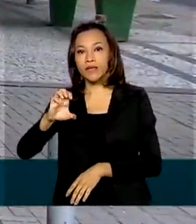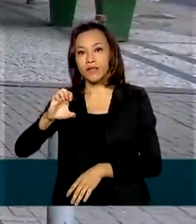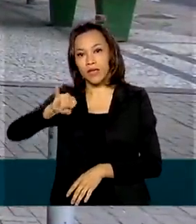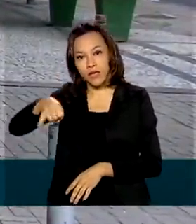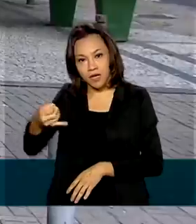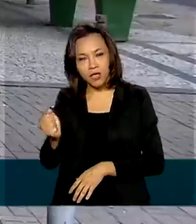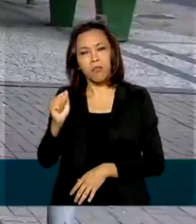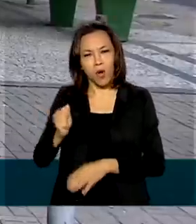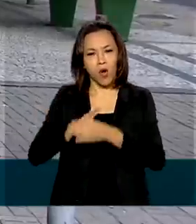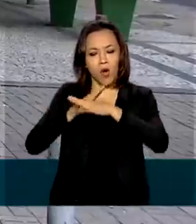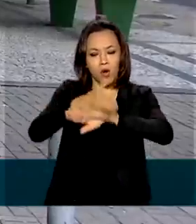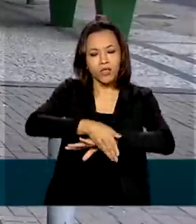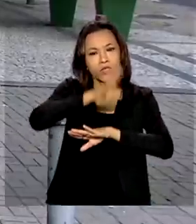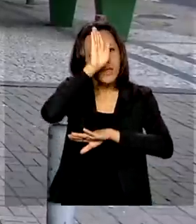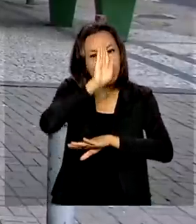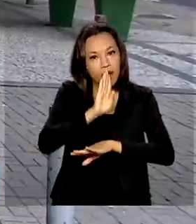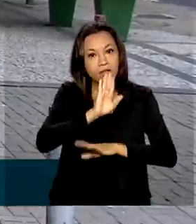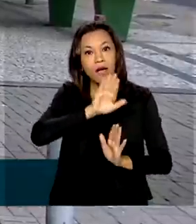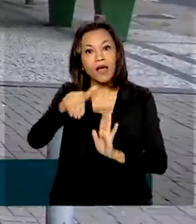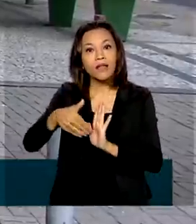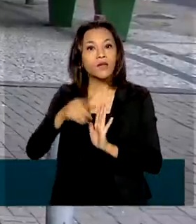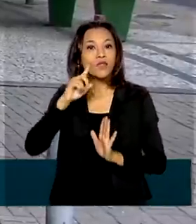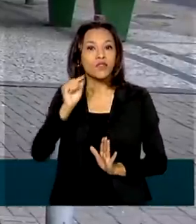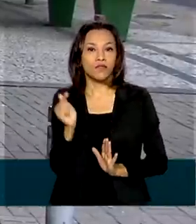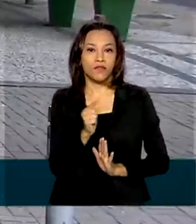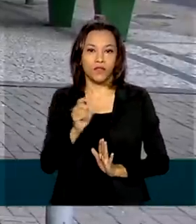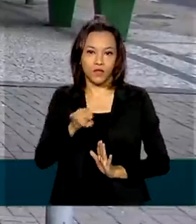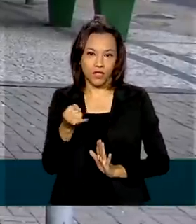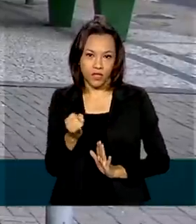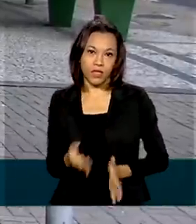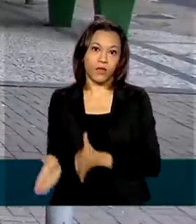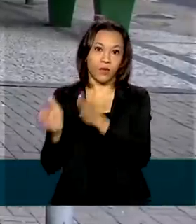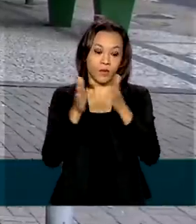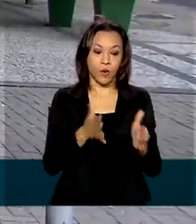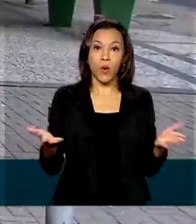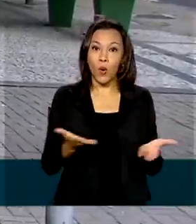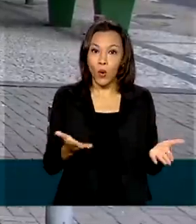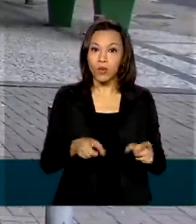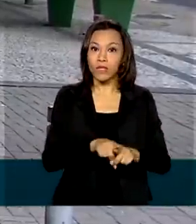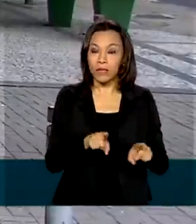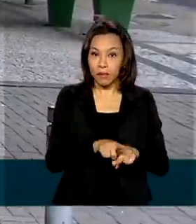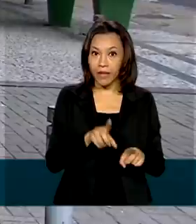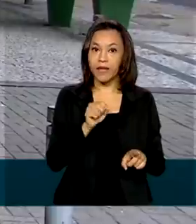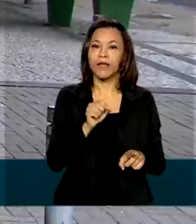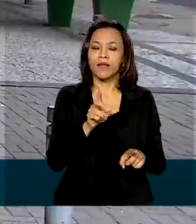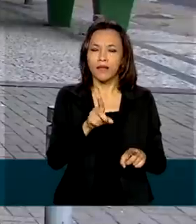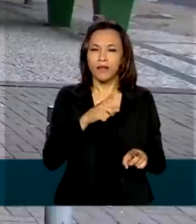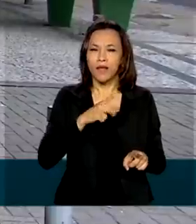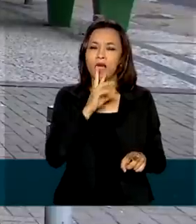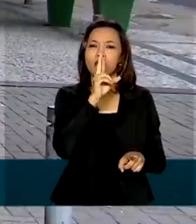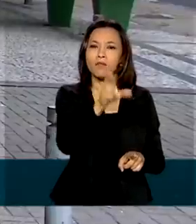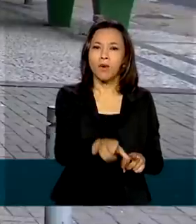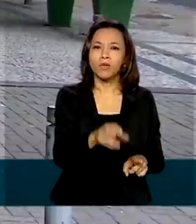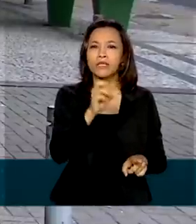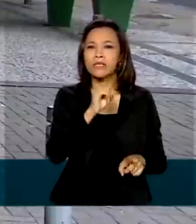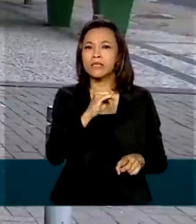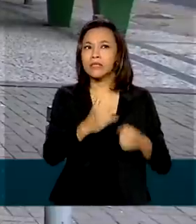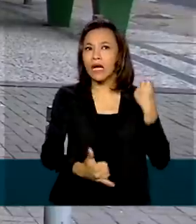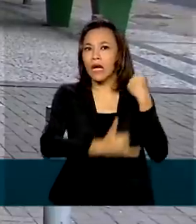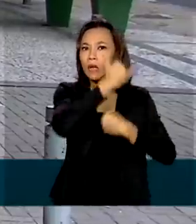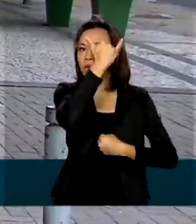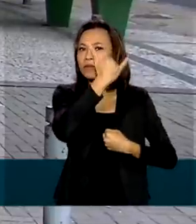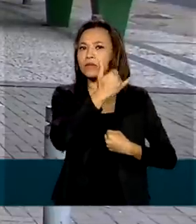internet até o dia 22 de janeiro. Também sai hoje o resultado do recurso para quem teve a justificativa de ausência no exame de